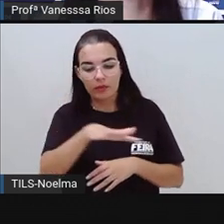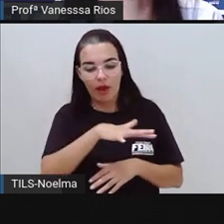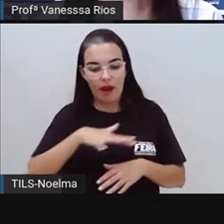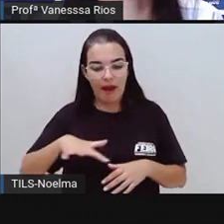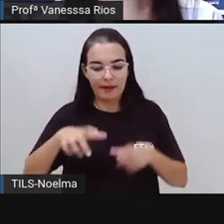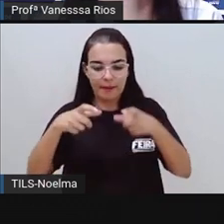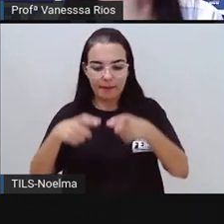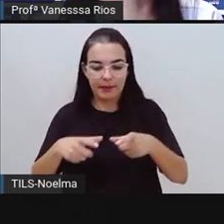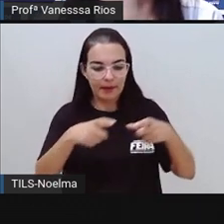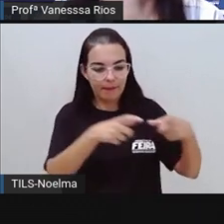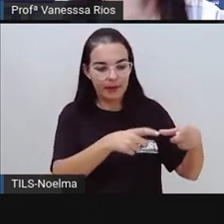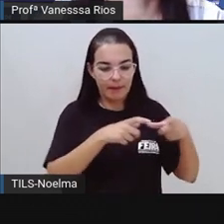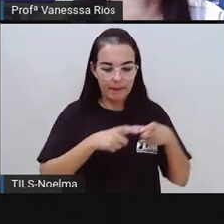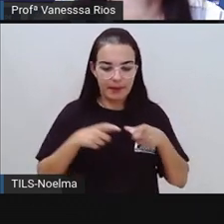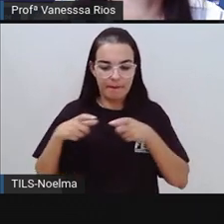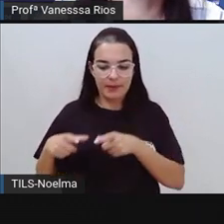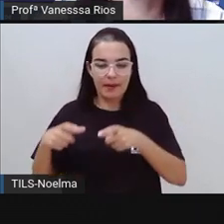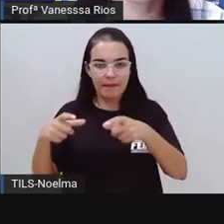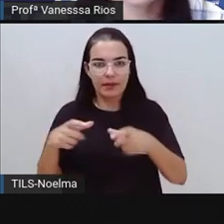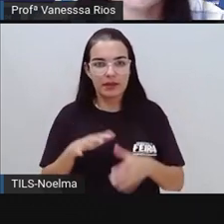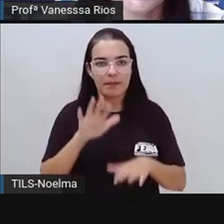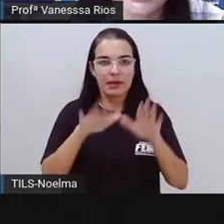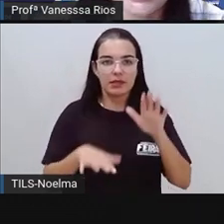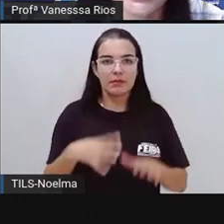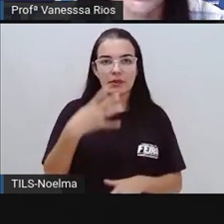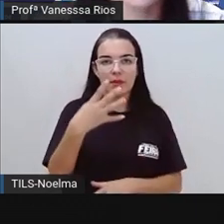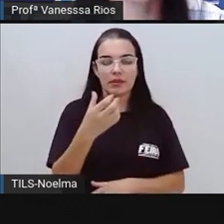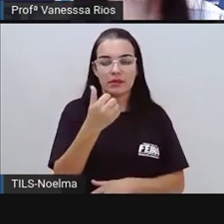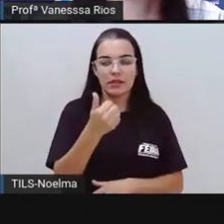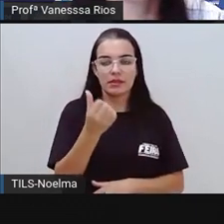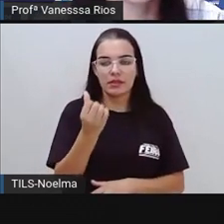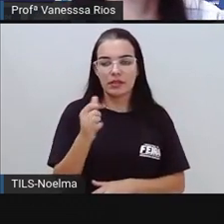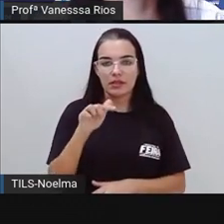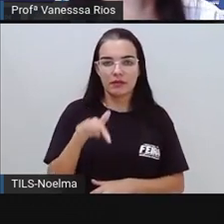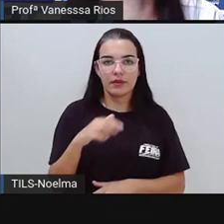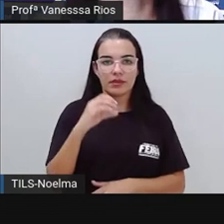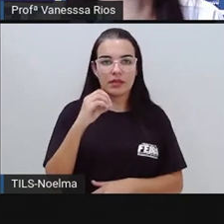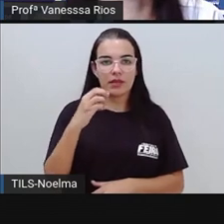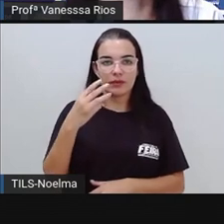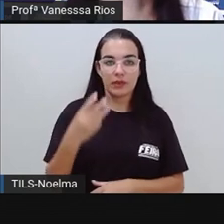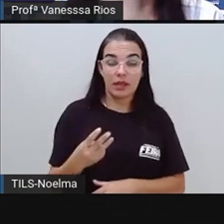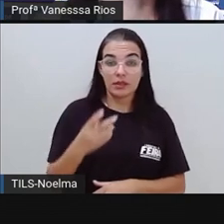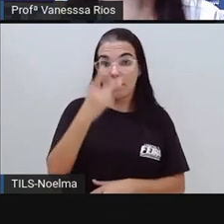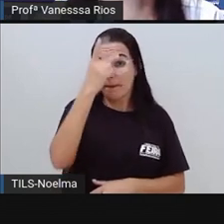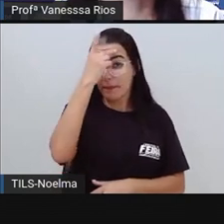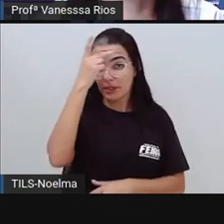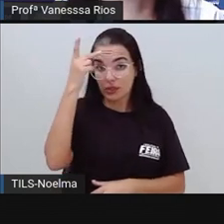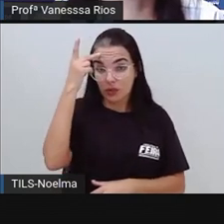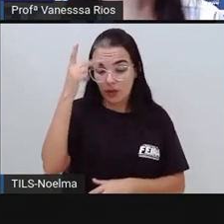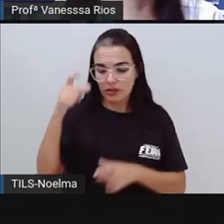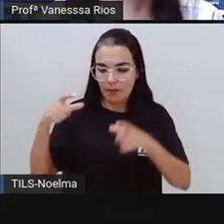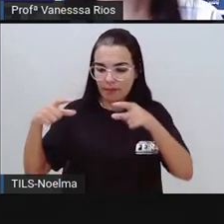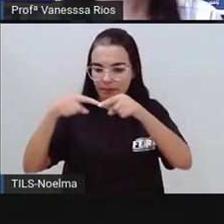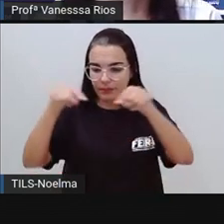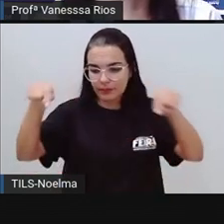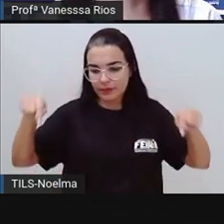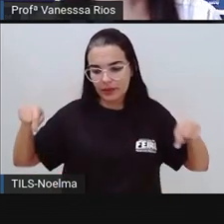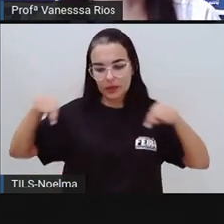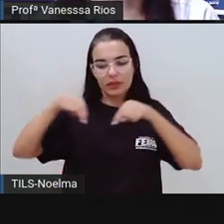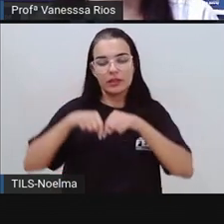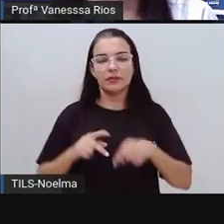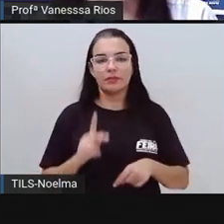corresponde ao valor de 416,03 habitantes por